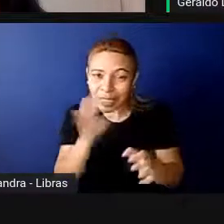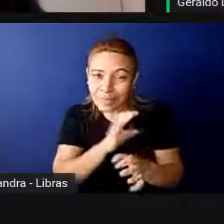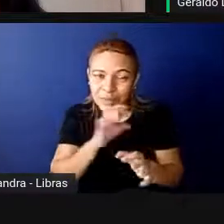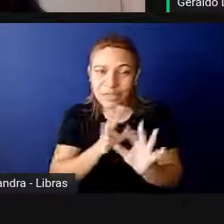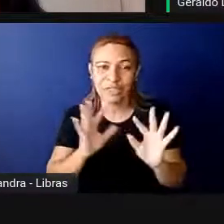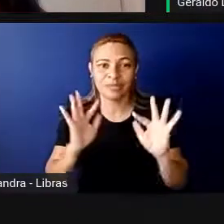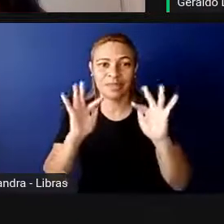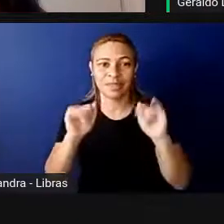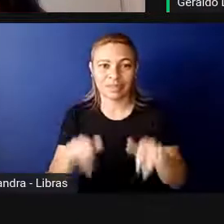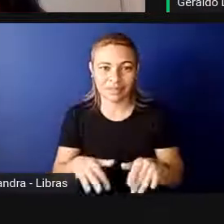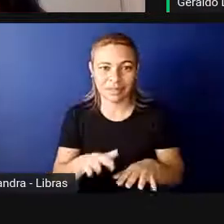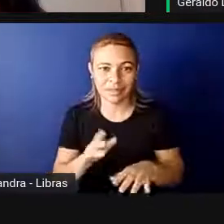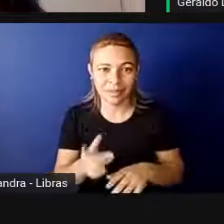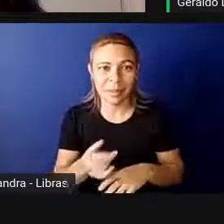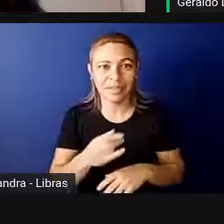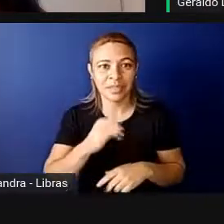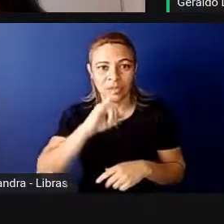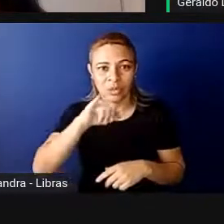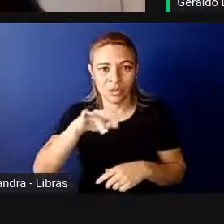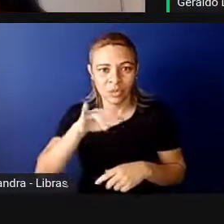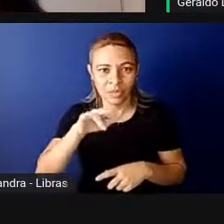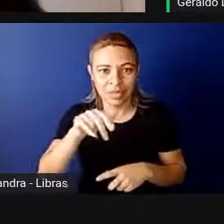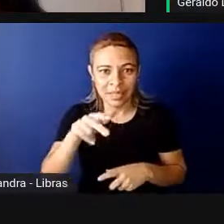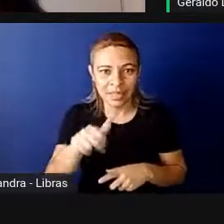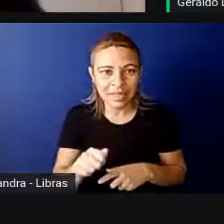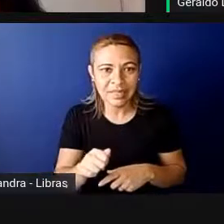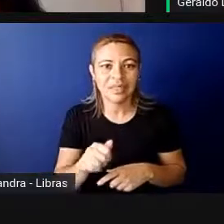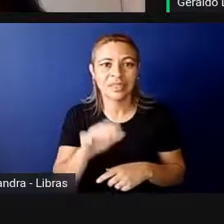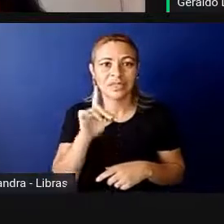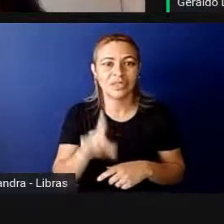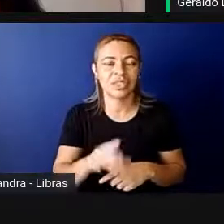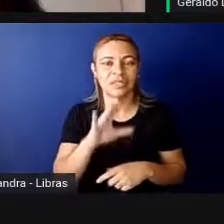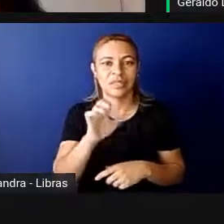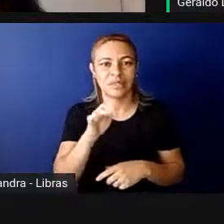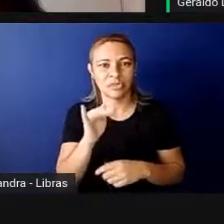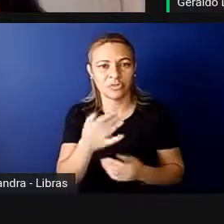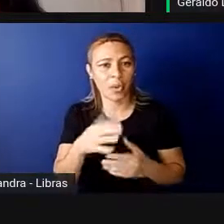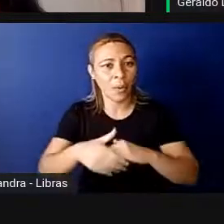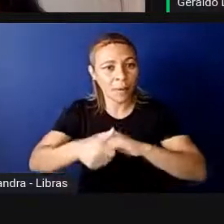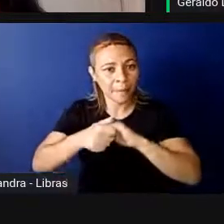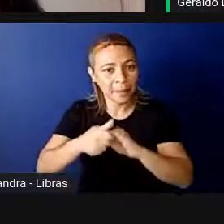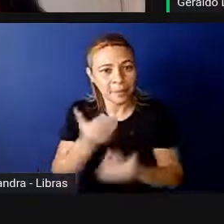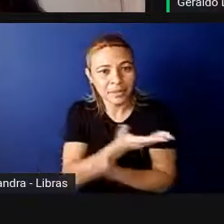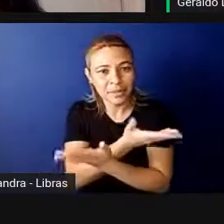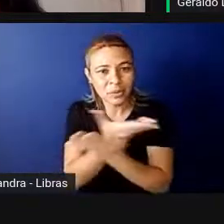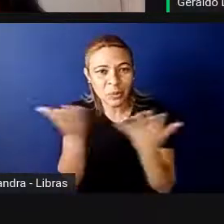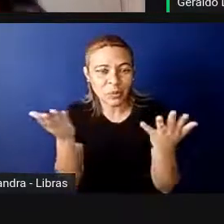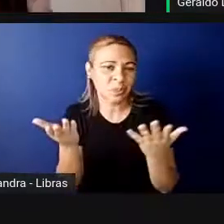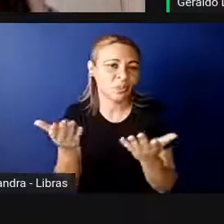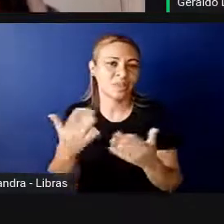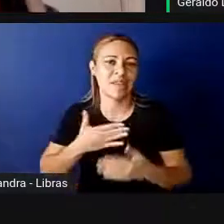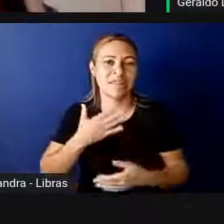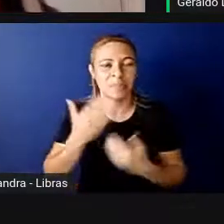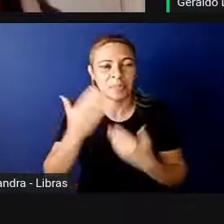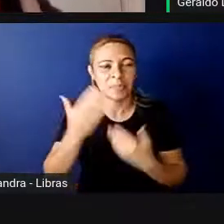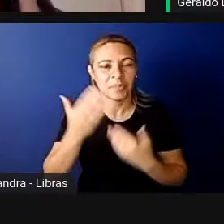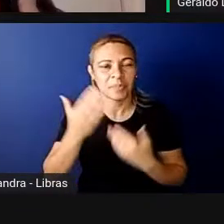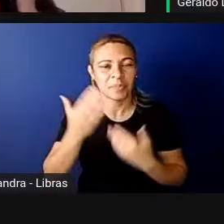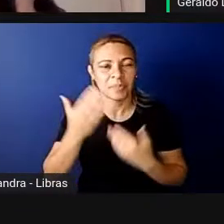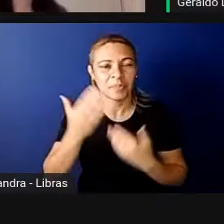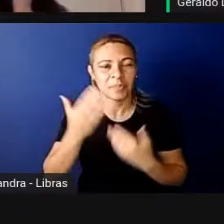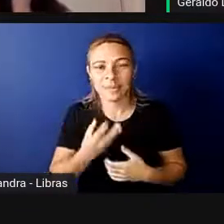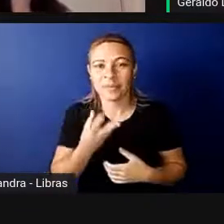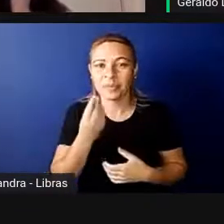A Juliana Werneck é a nossa diretora do SACOR, cumprimento a todos vocês e agradece a presença, dizendo que foi muito